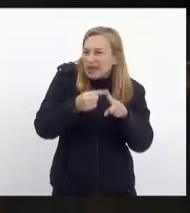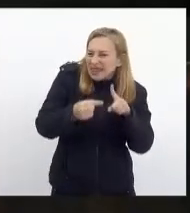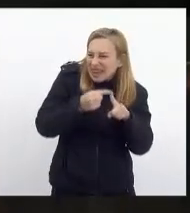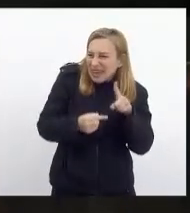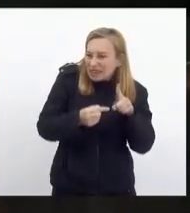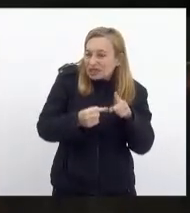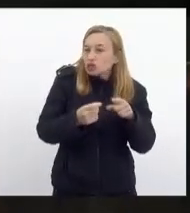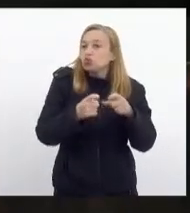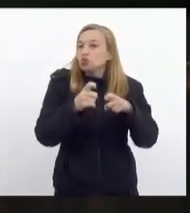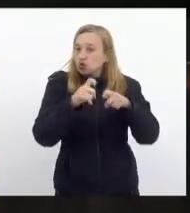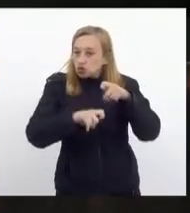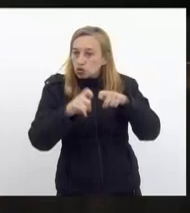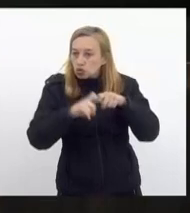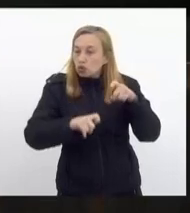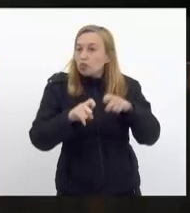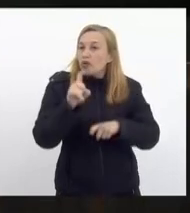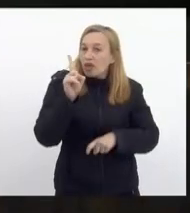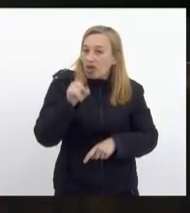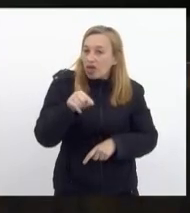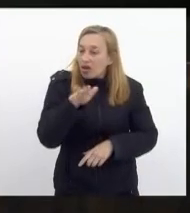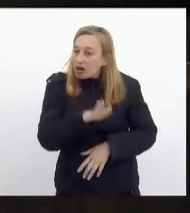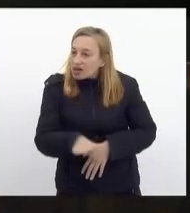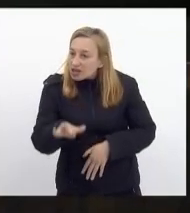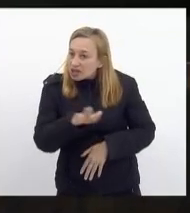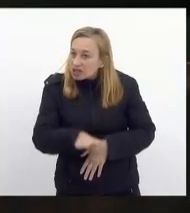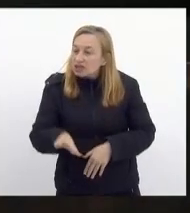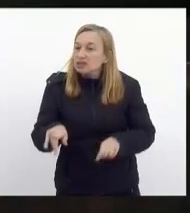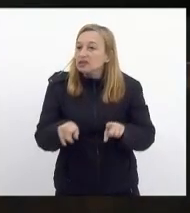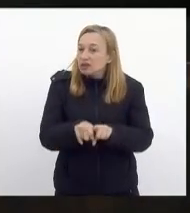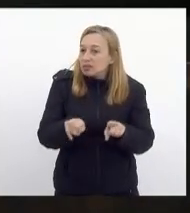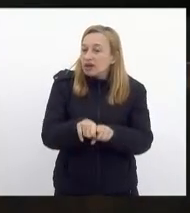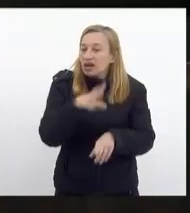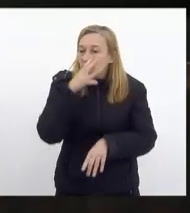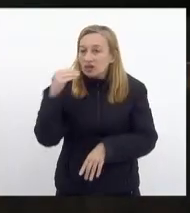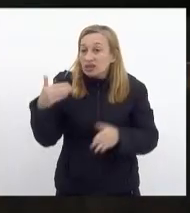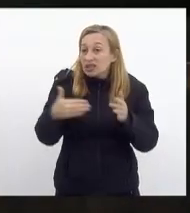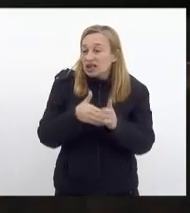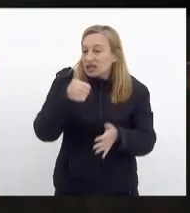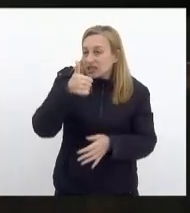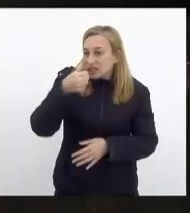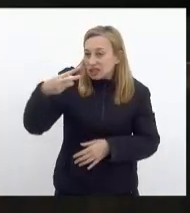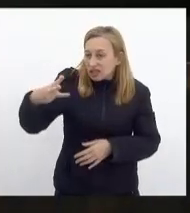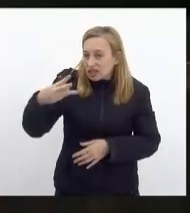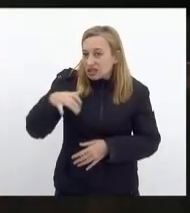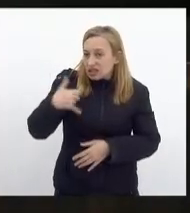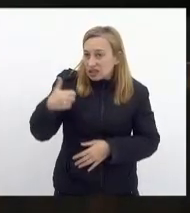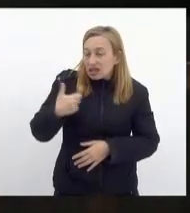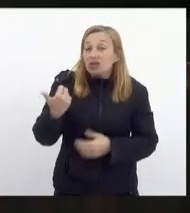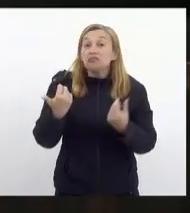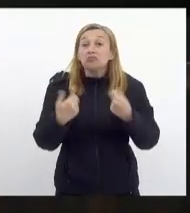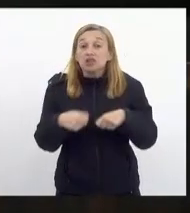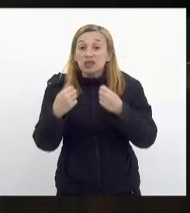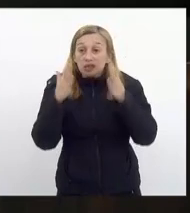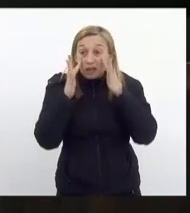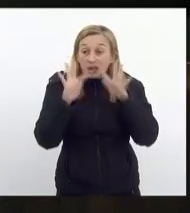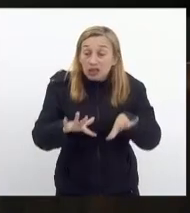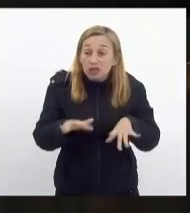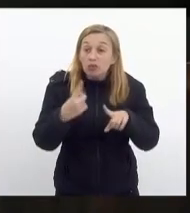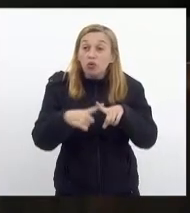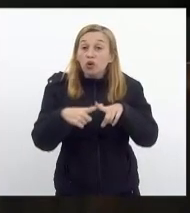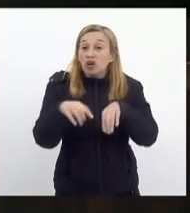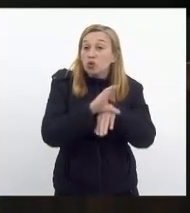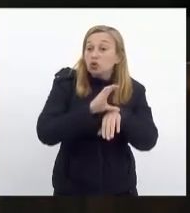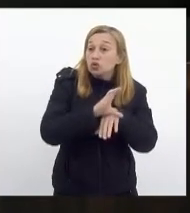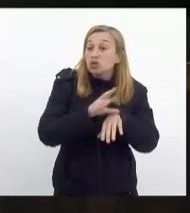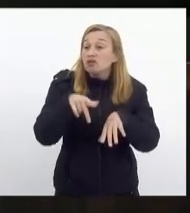dos estupros são crianças e adolescentes até 13 anos. E a gente precisa estar atenta, porque a Constituição